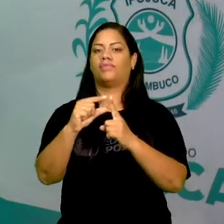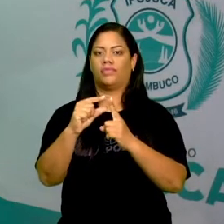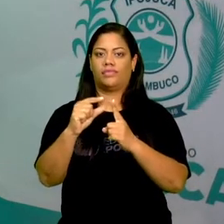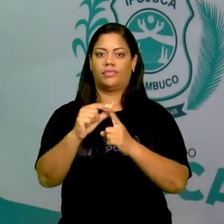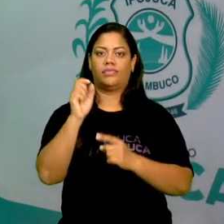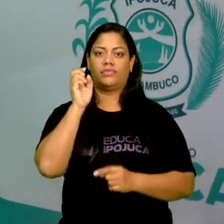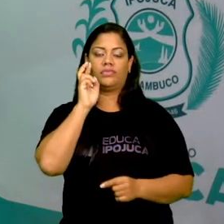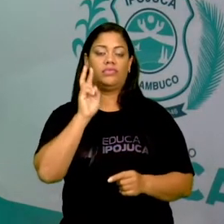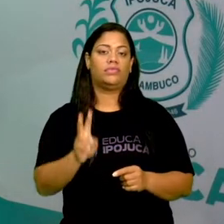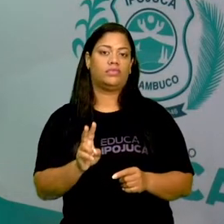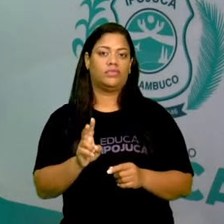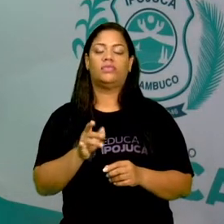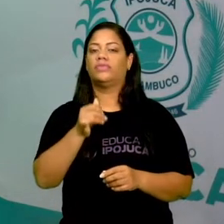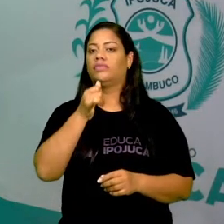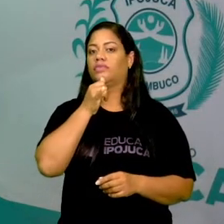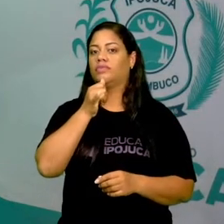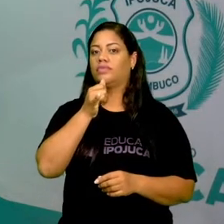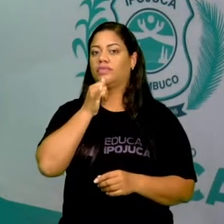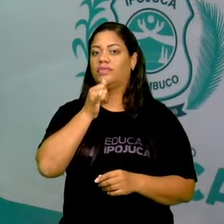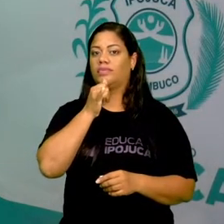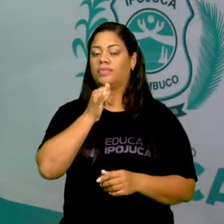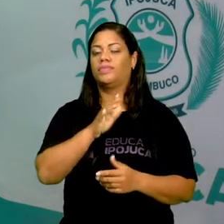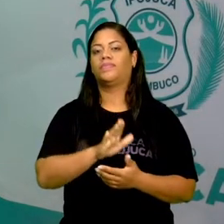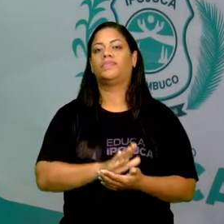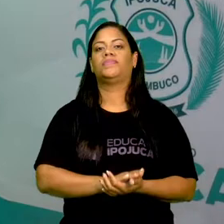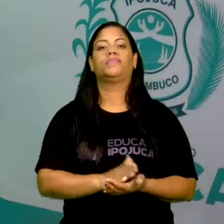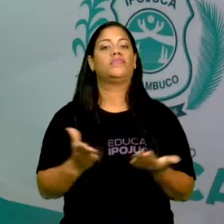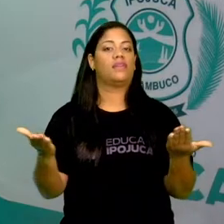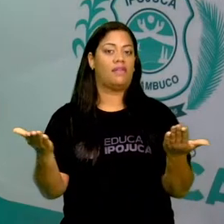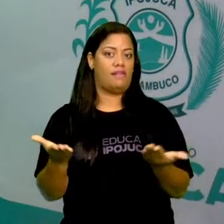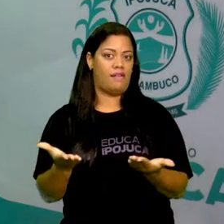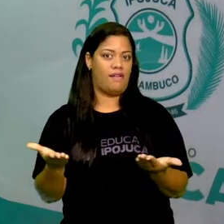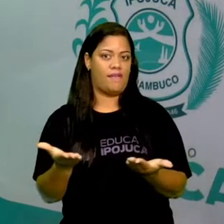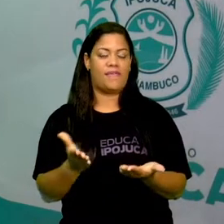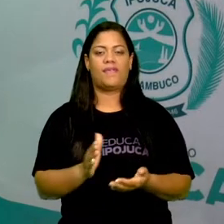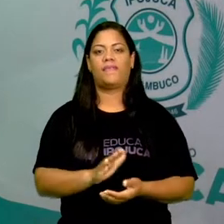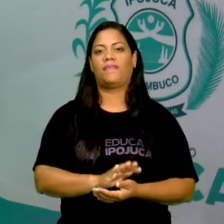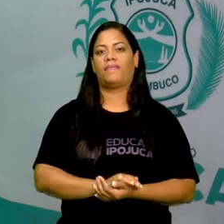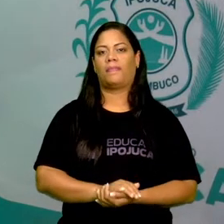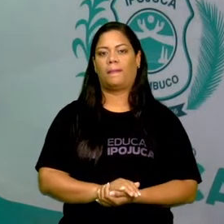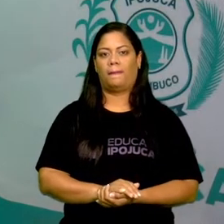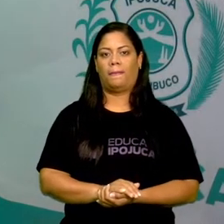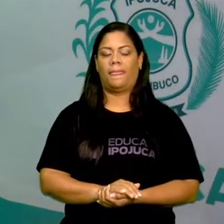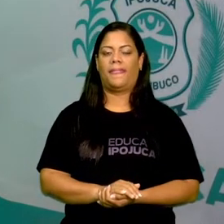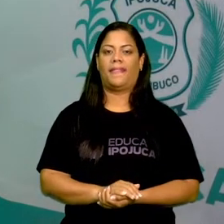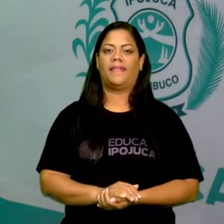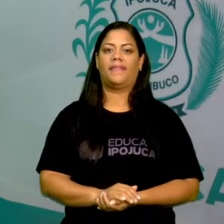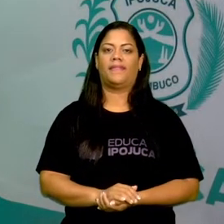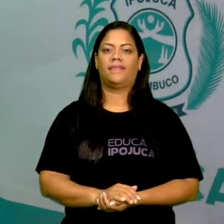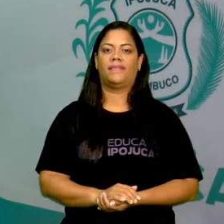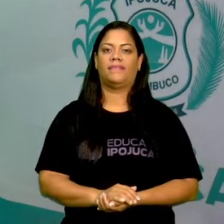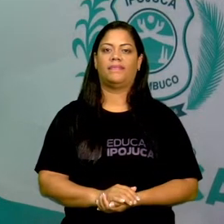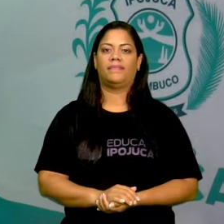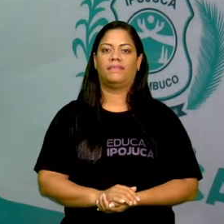vejamos alguns exemplos, a partir de agora, através do nosso material.